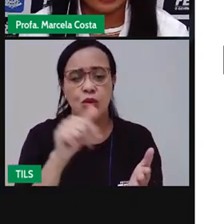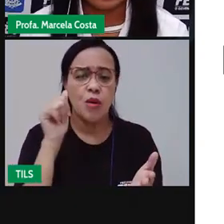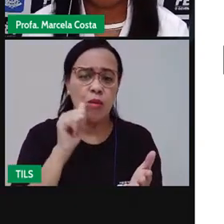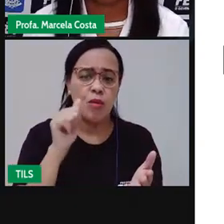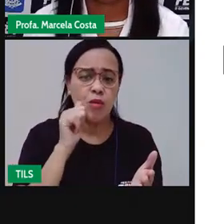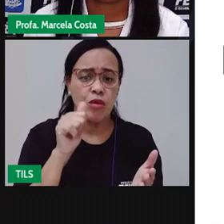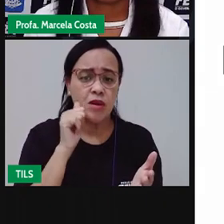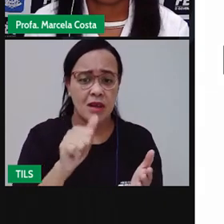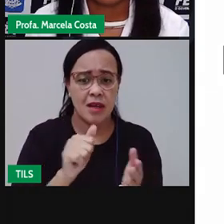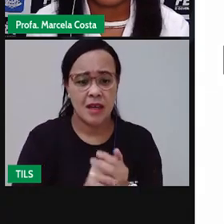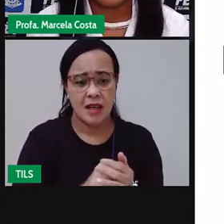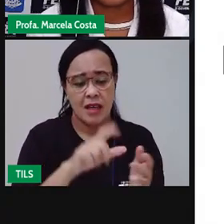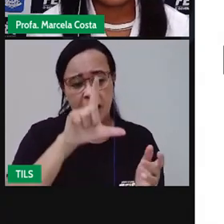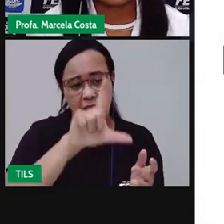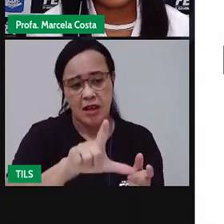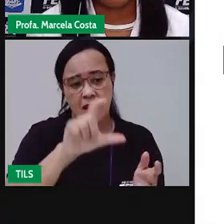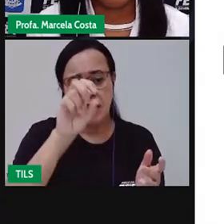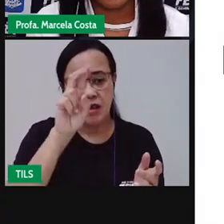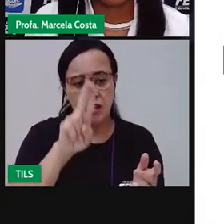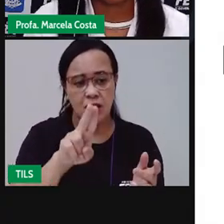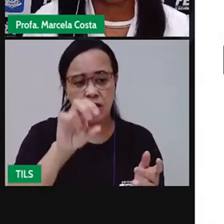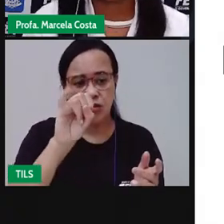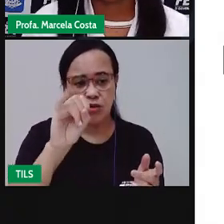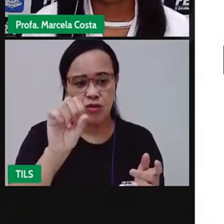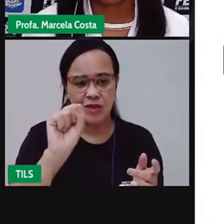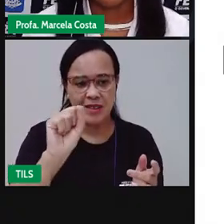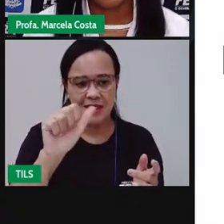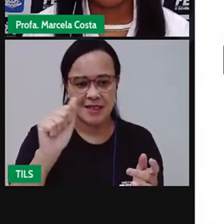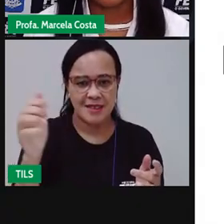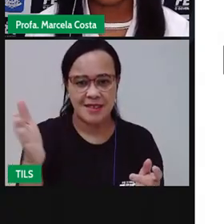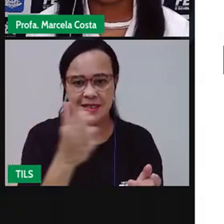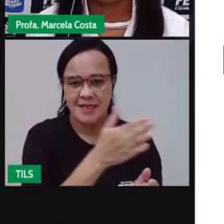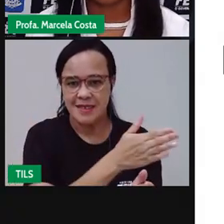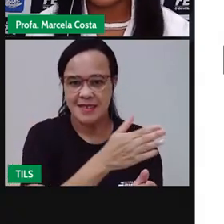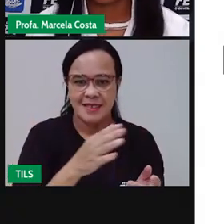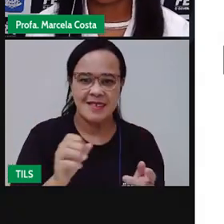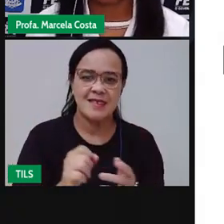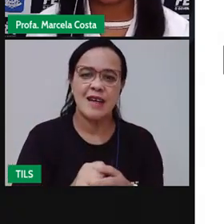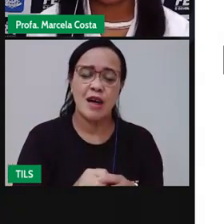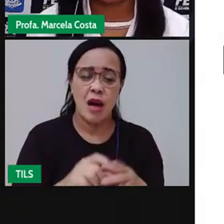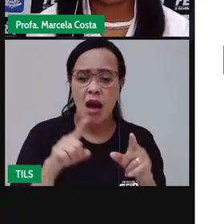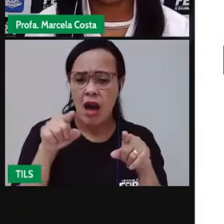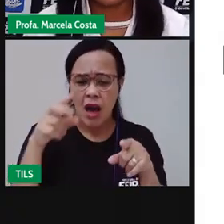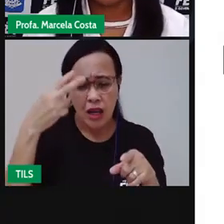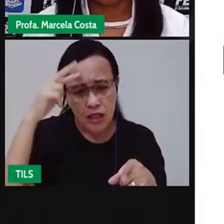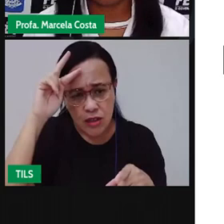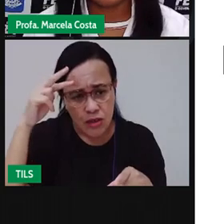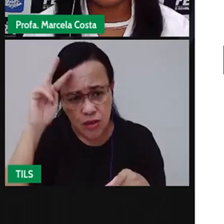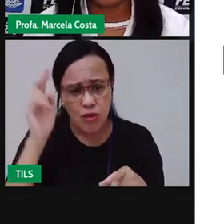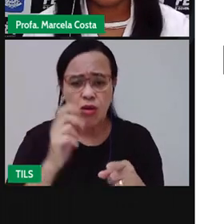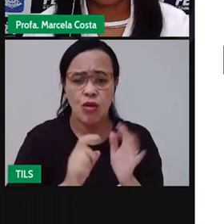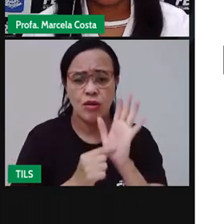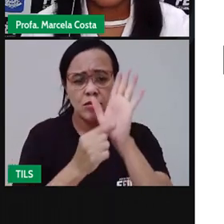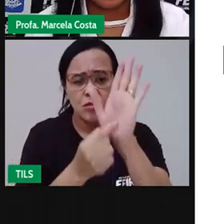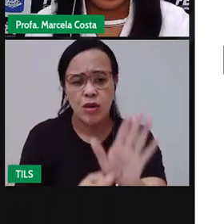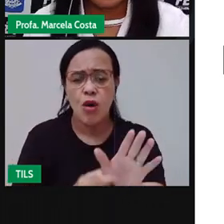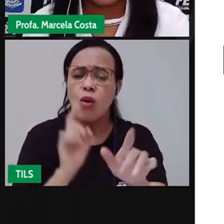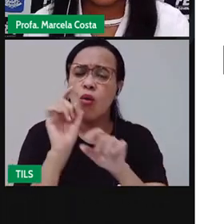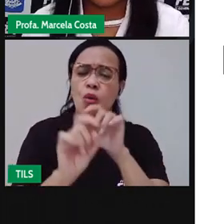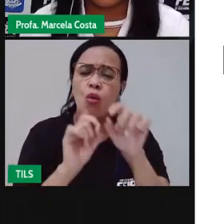Soares. Ela escreveu uma história falando dos dedos, apresentando cada um deles.